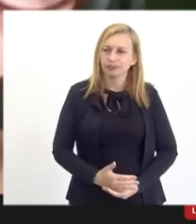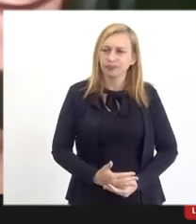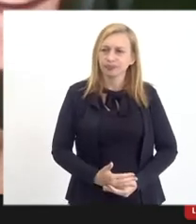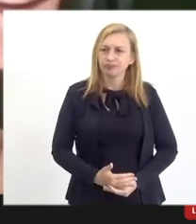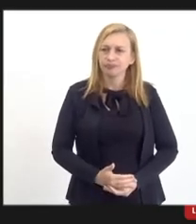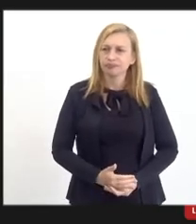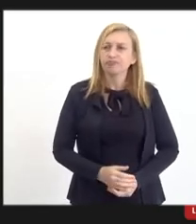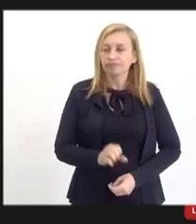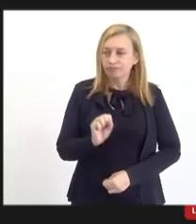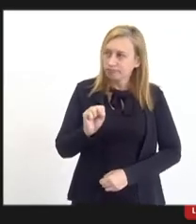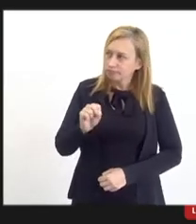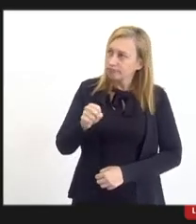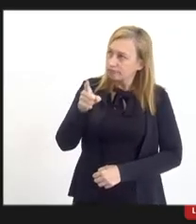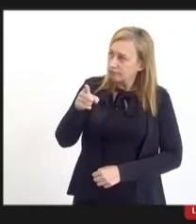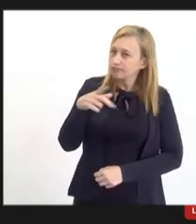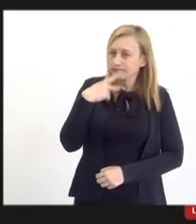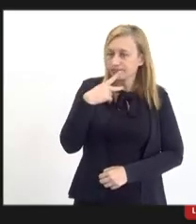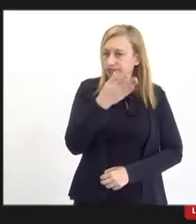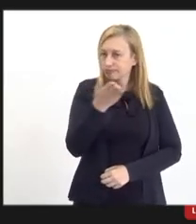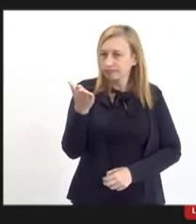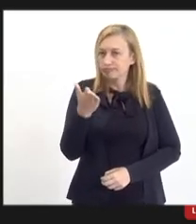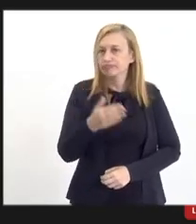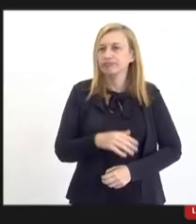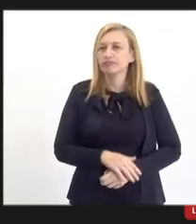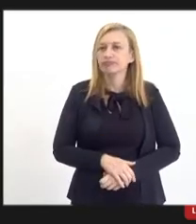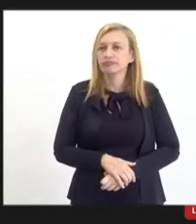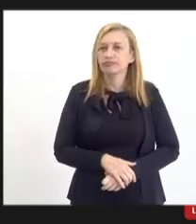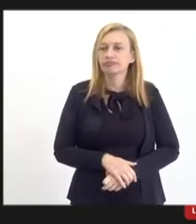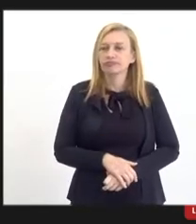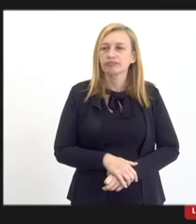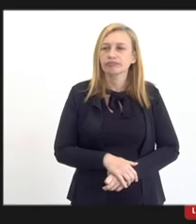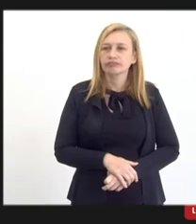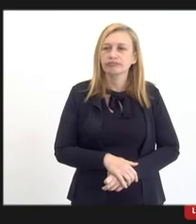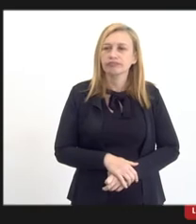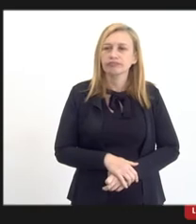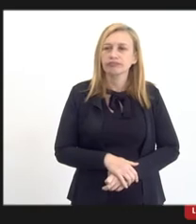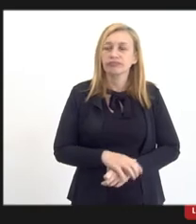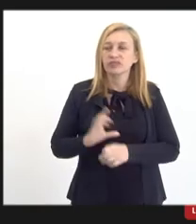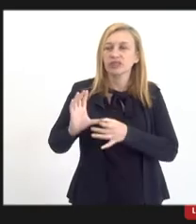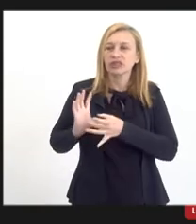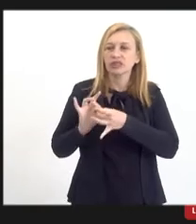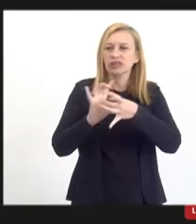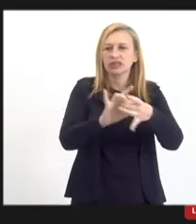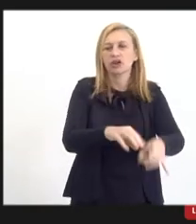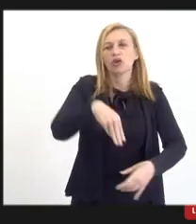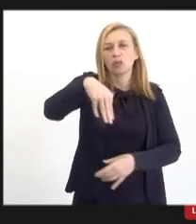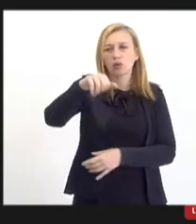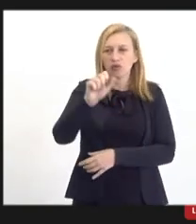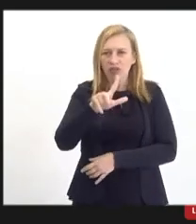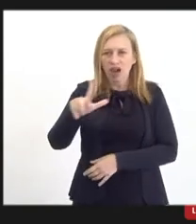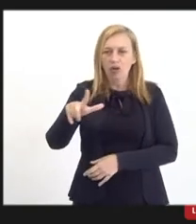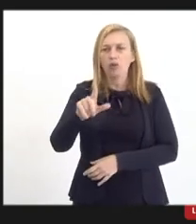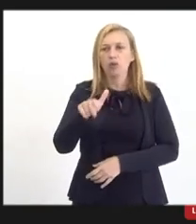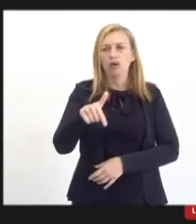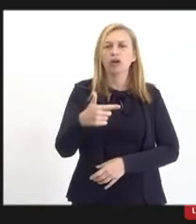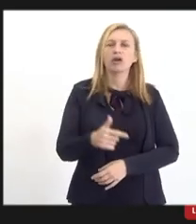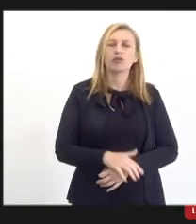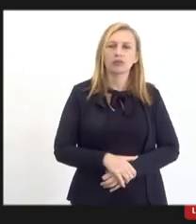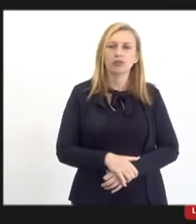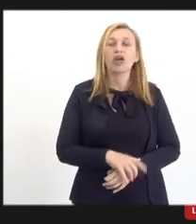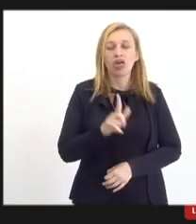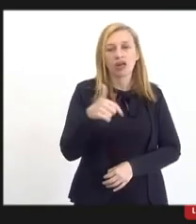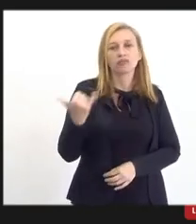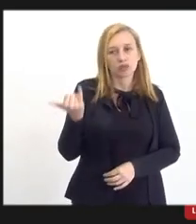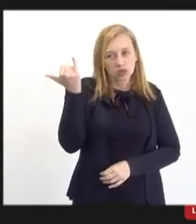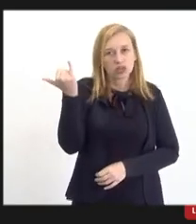Esse ponto aí que vocês colocaram, inclusive, dessa interligação dos modais, é muito